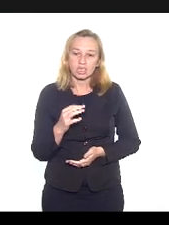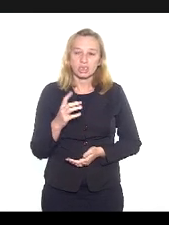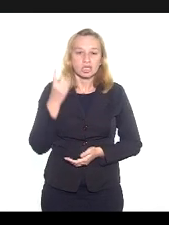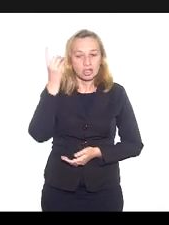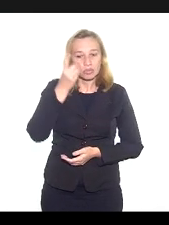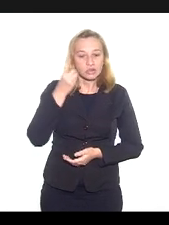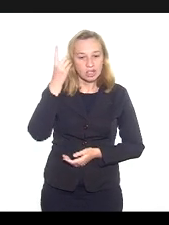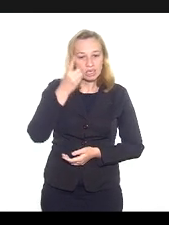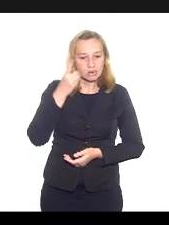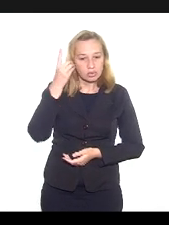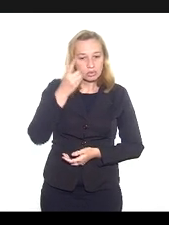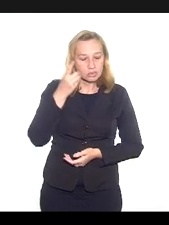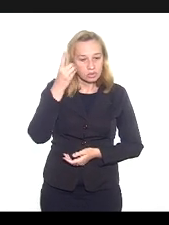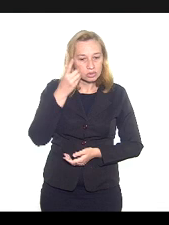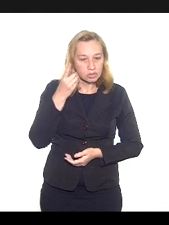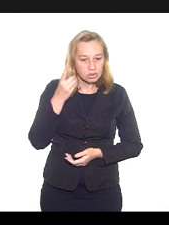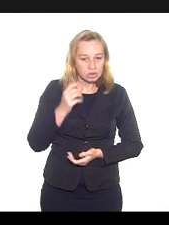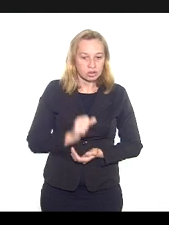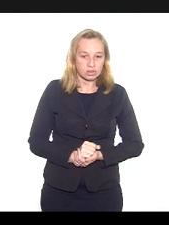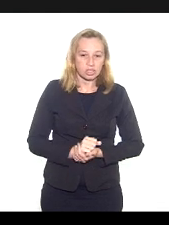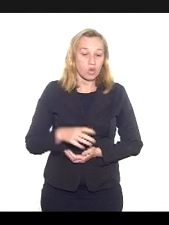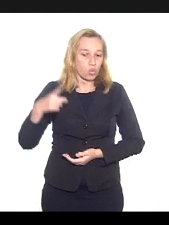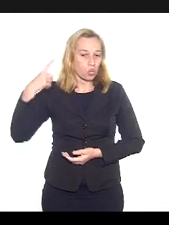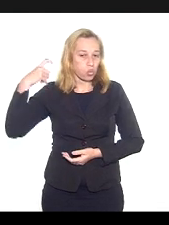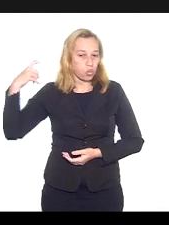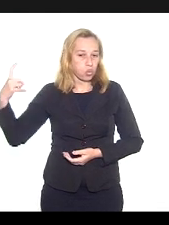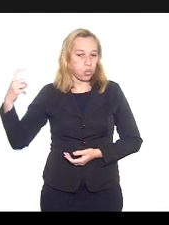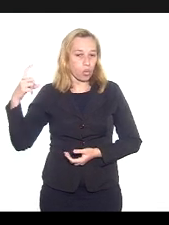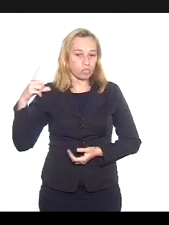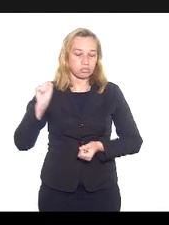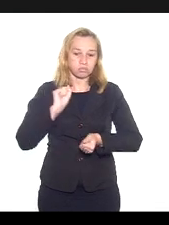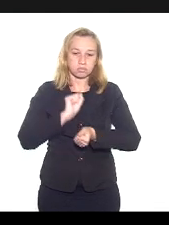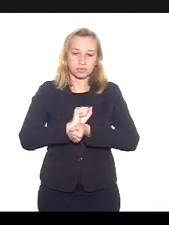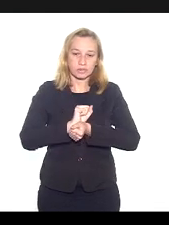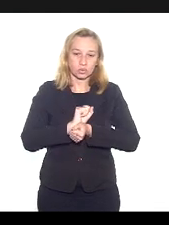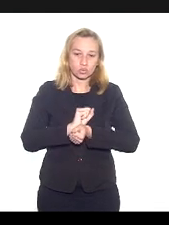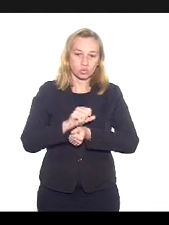Adriana Baltazar